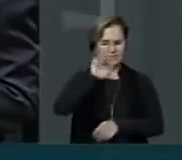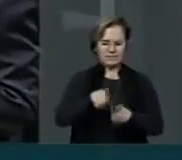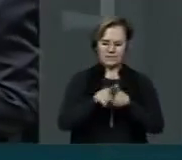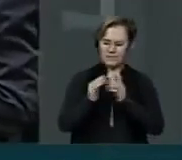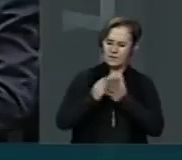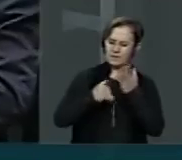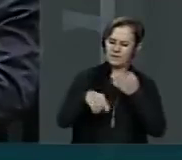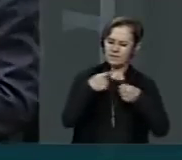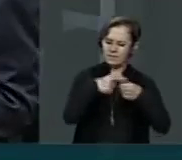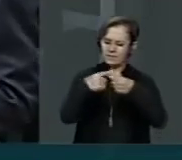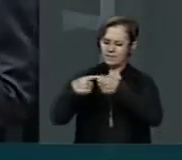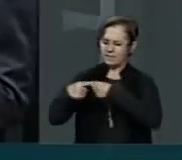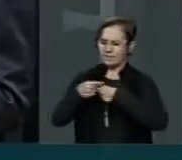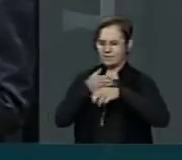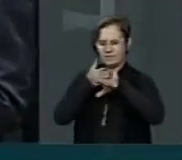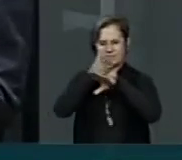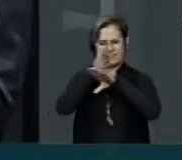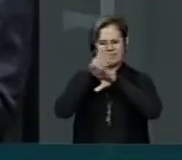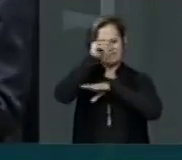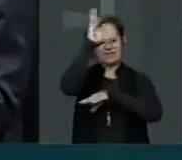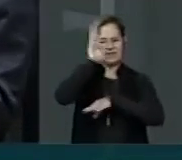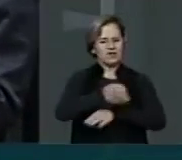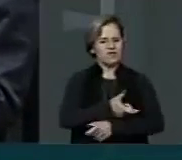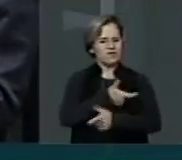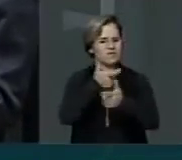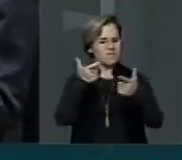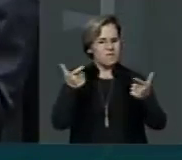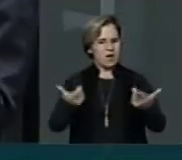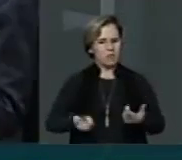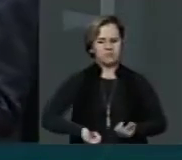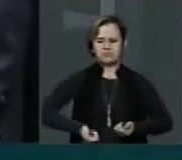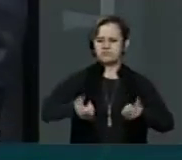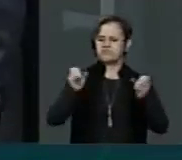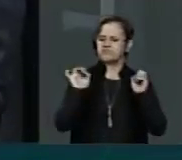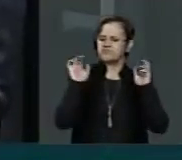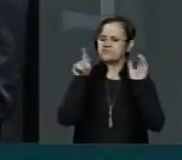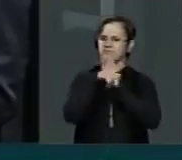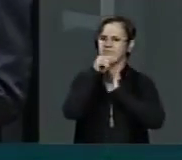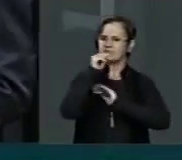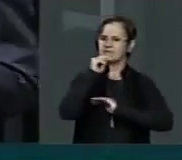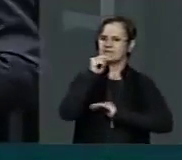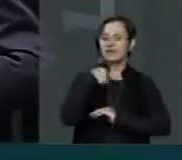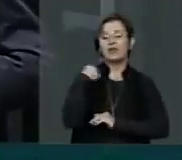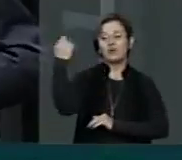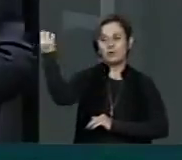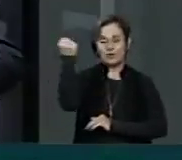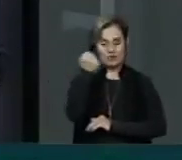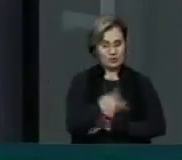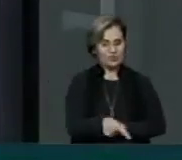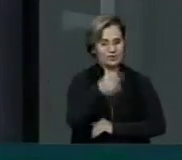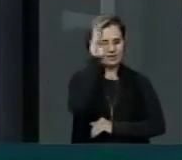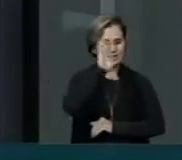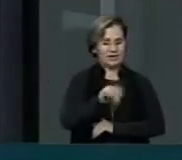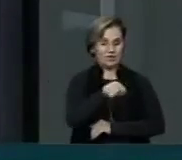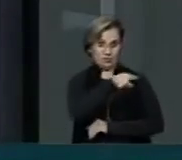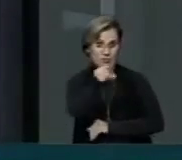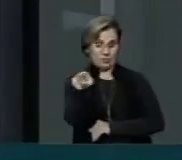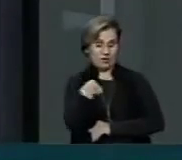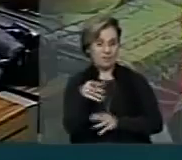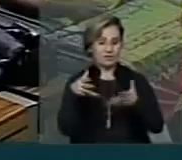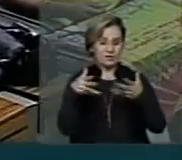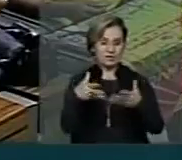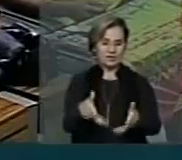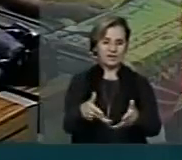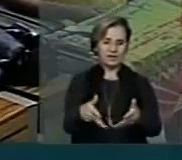cidades brasileiras. Todos esses grandes artistas eu trouxe para o Brasil. E Gregorio, para vocês que compõem o movimento